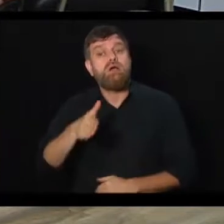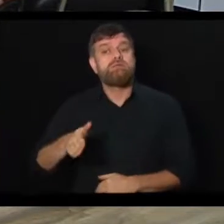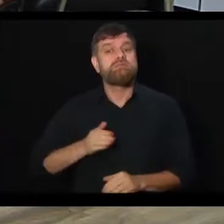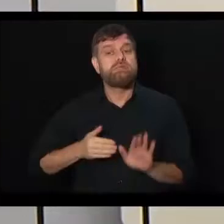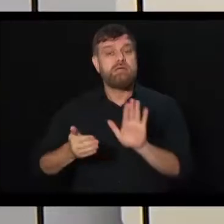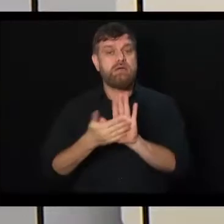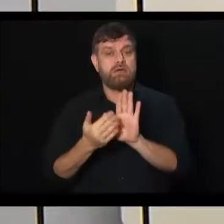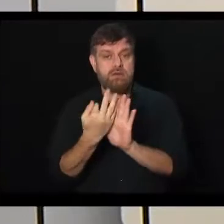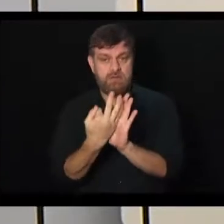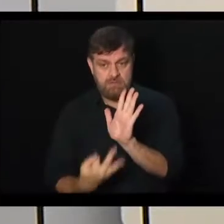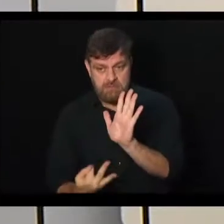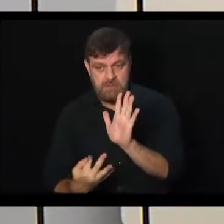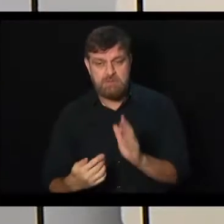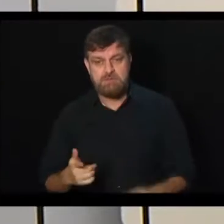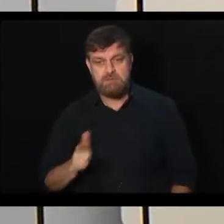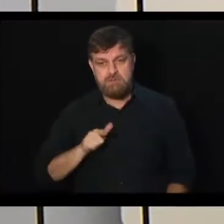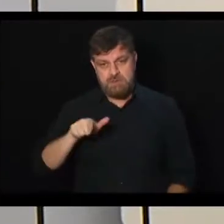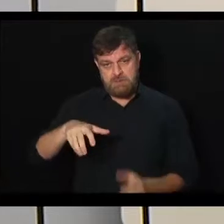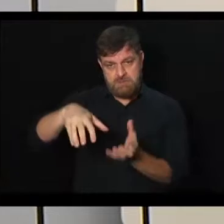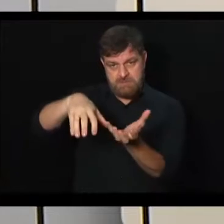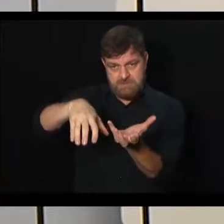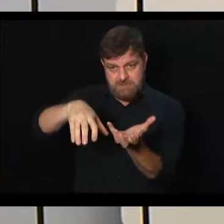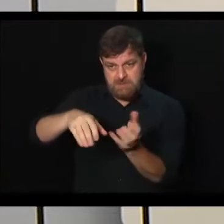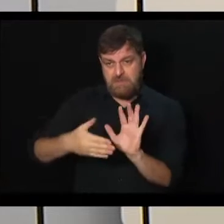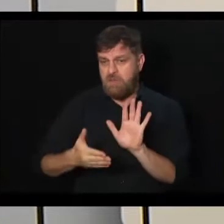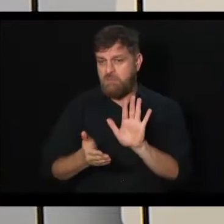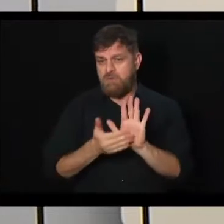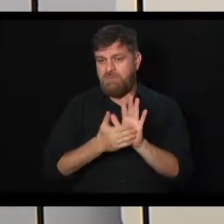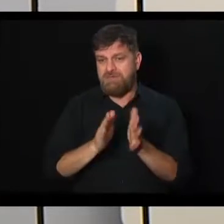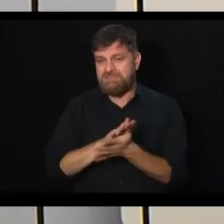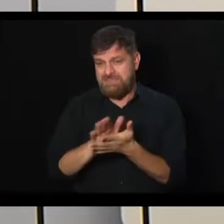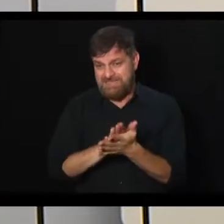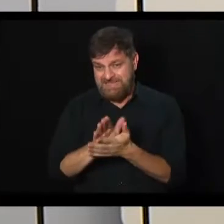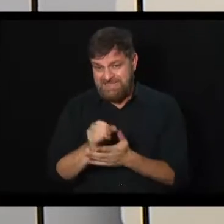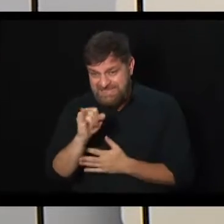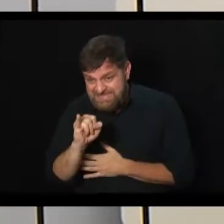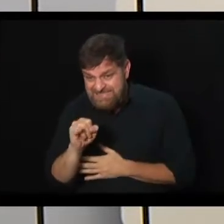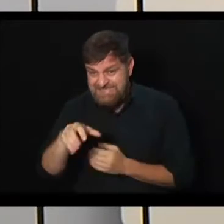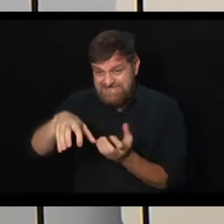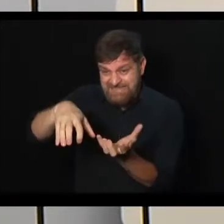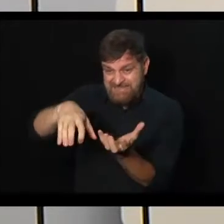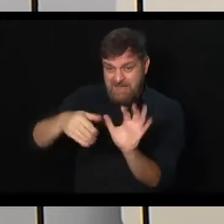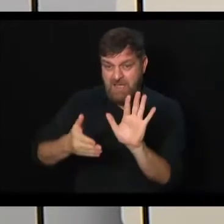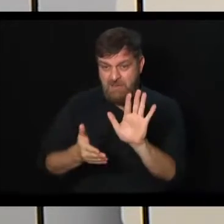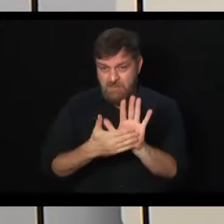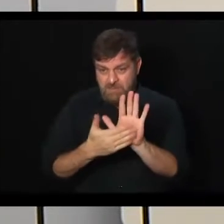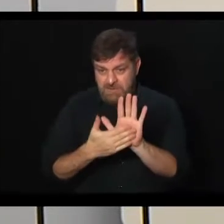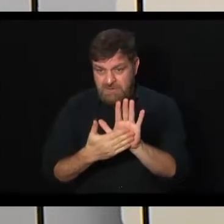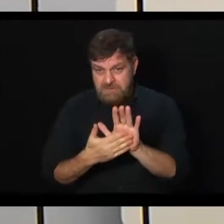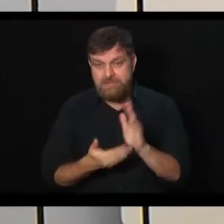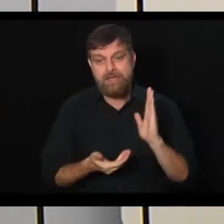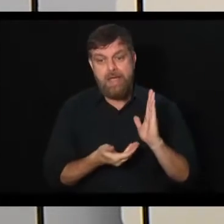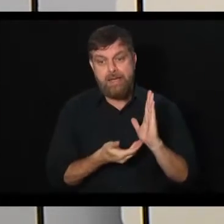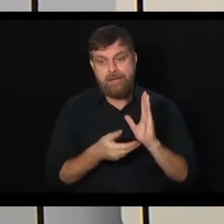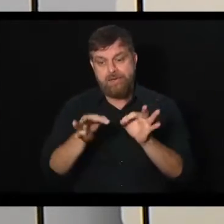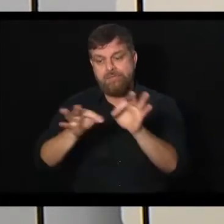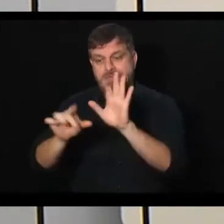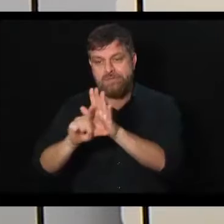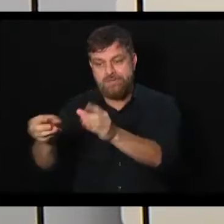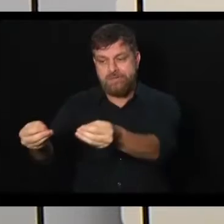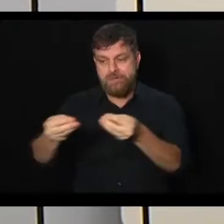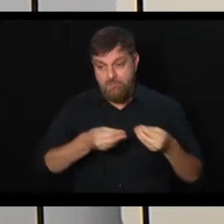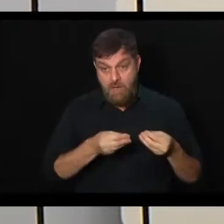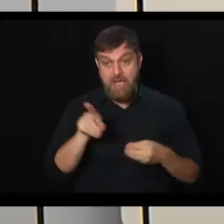Bom, as declarações têm sido que o Senado não vai apresentar propostas, porque caso o Senado presente uma proposta, tem que voltar para a Câmara. E eles querem